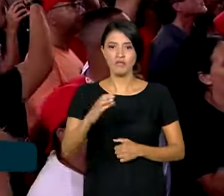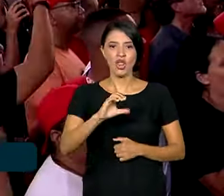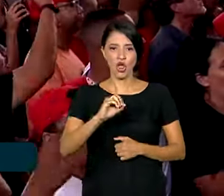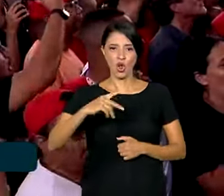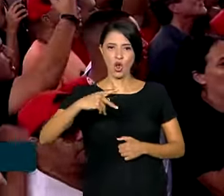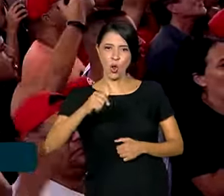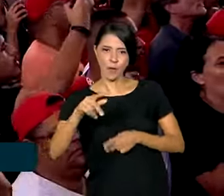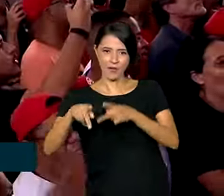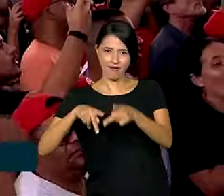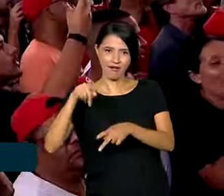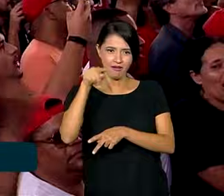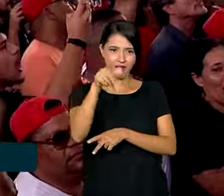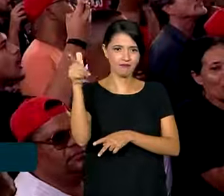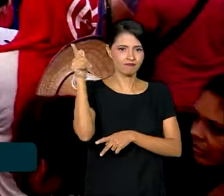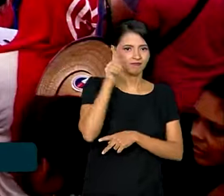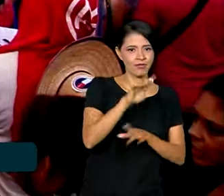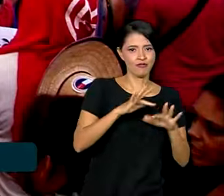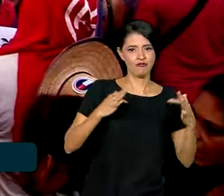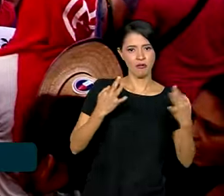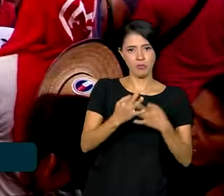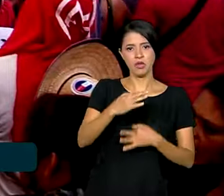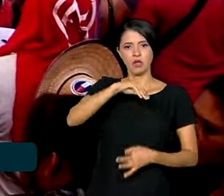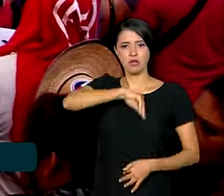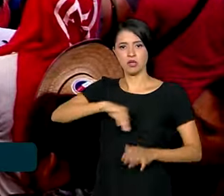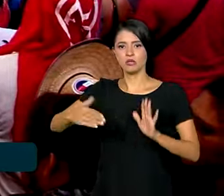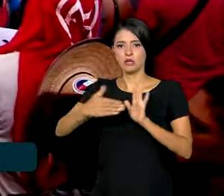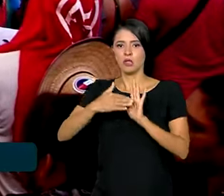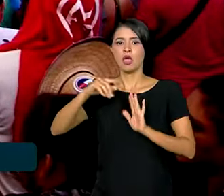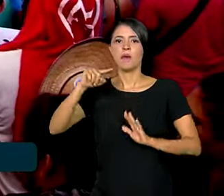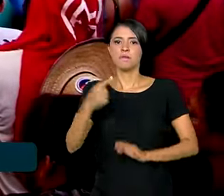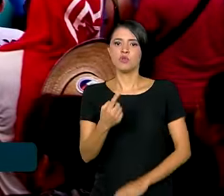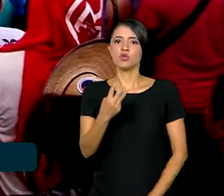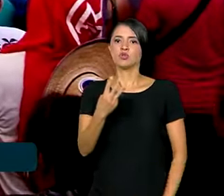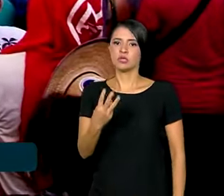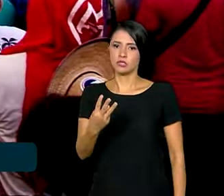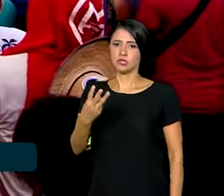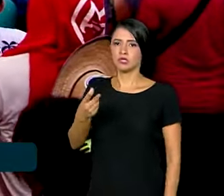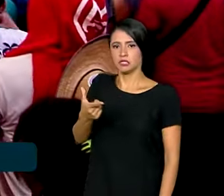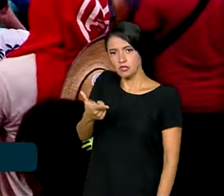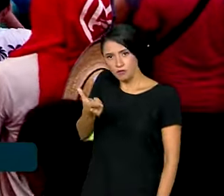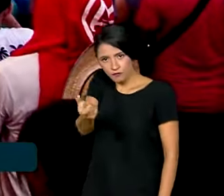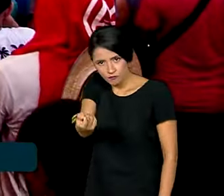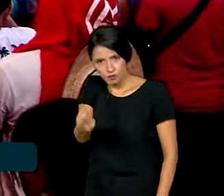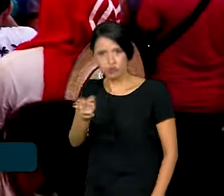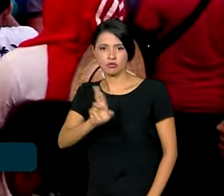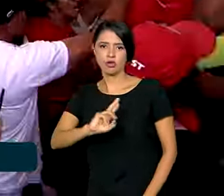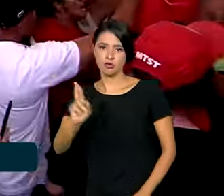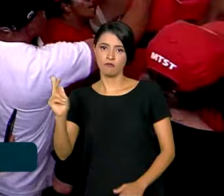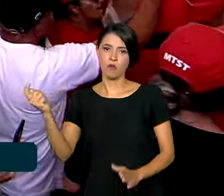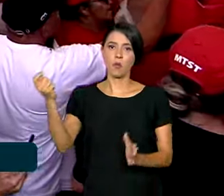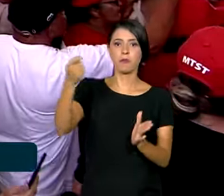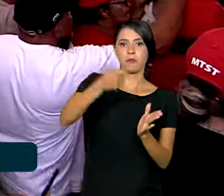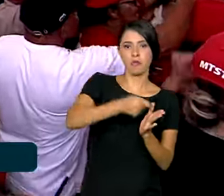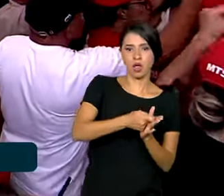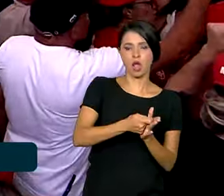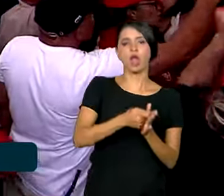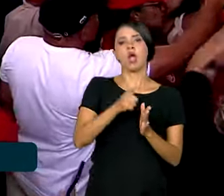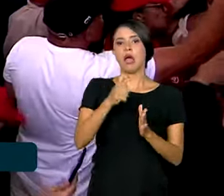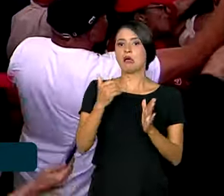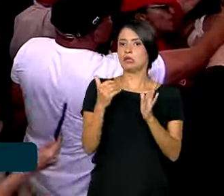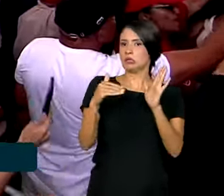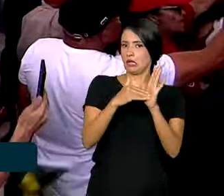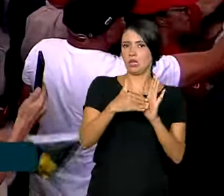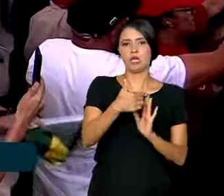Povo vão ser beneficiadas as famílias com renda de até R$.320, que vão pagar no máximo 10%